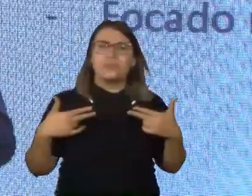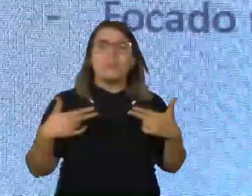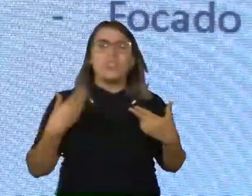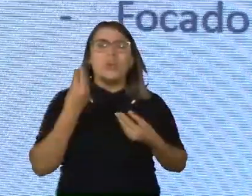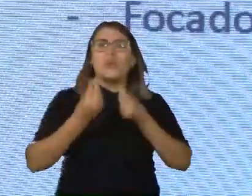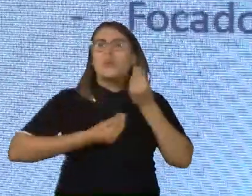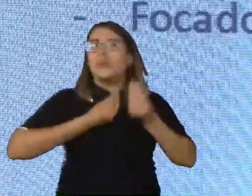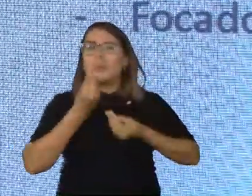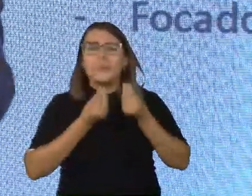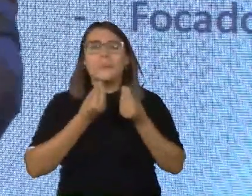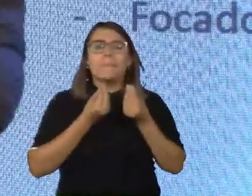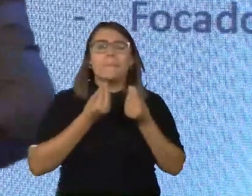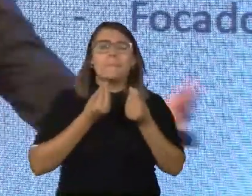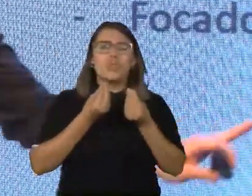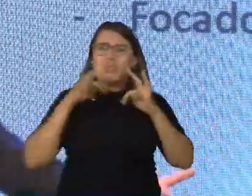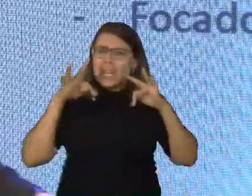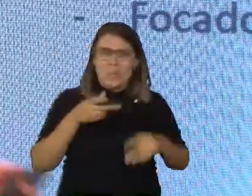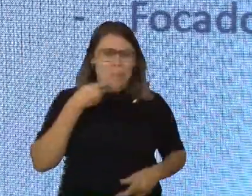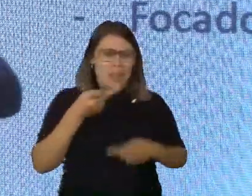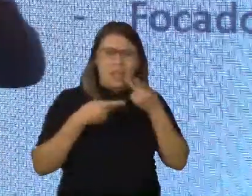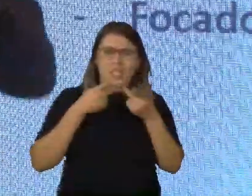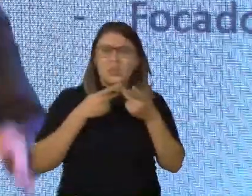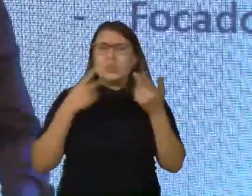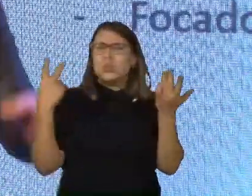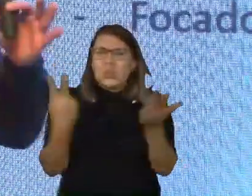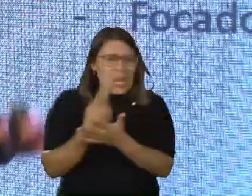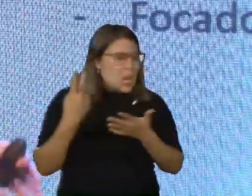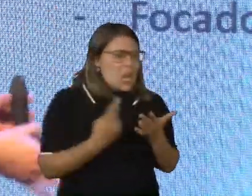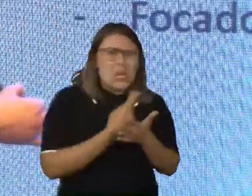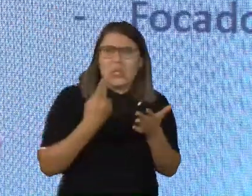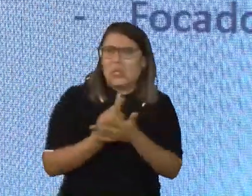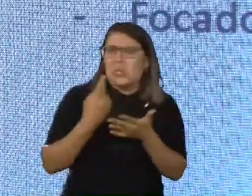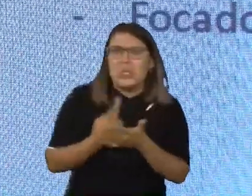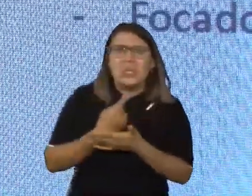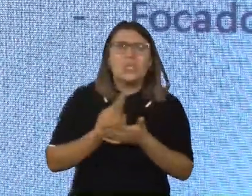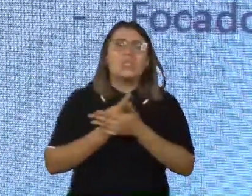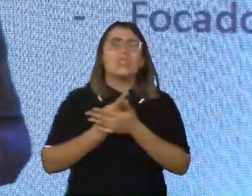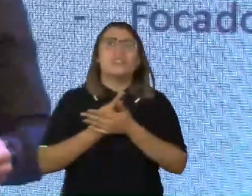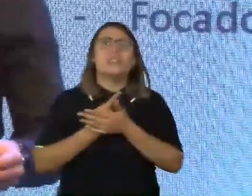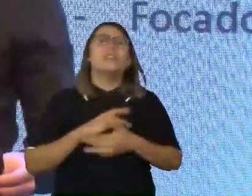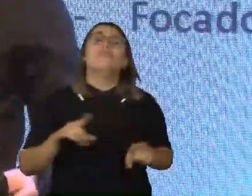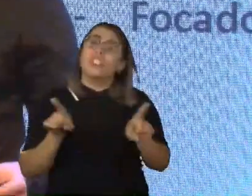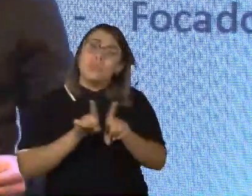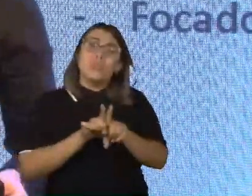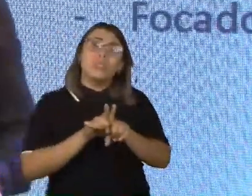consegue criticar e colocar defeitos em tudo. Ele é uma pessoa que é crítico em tempo integral. Também tem um eu julgador